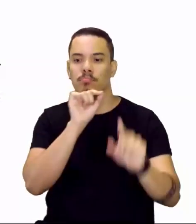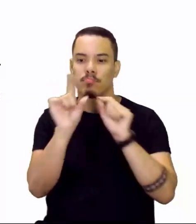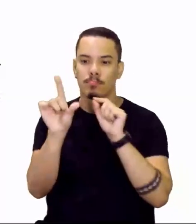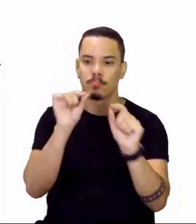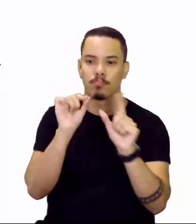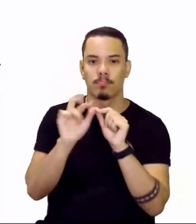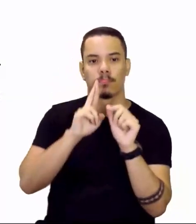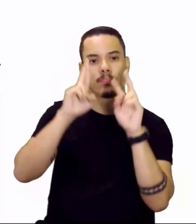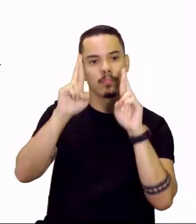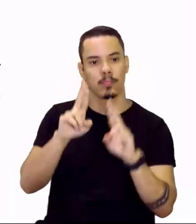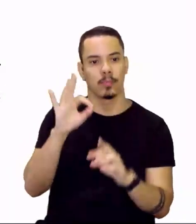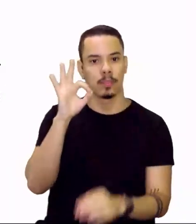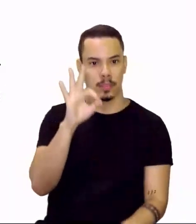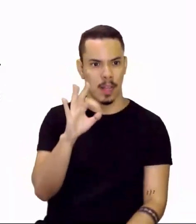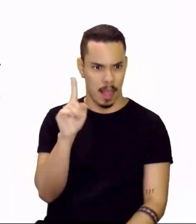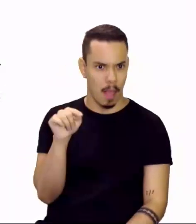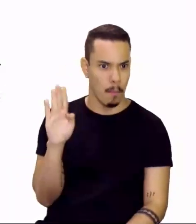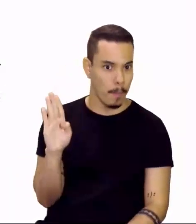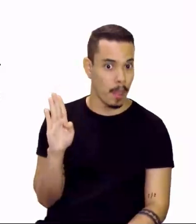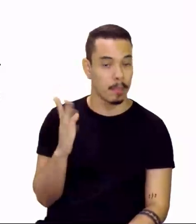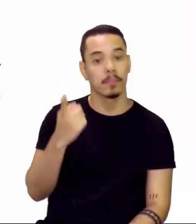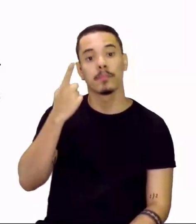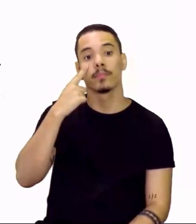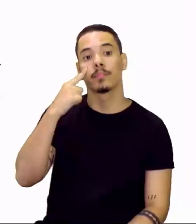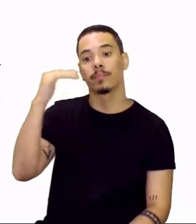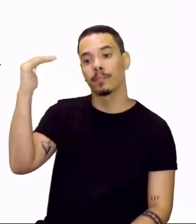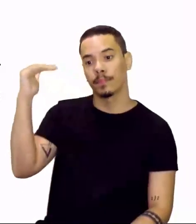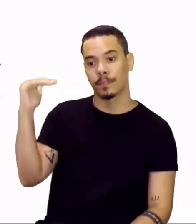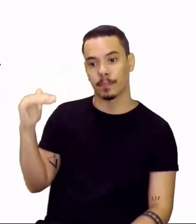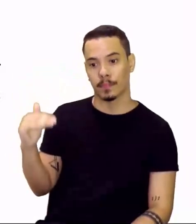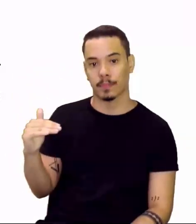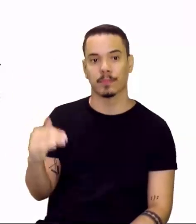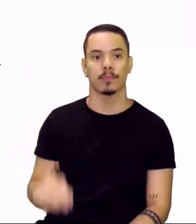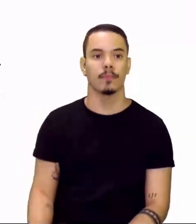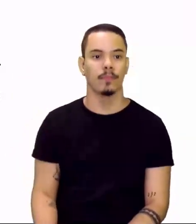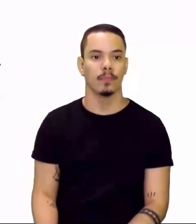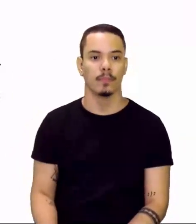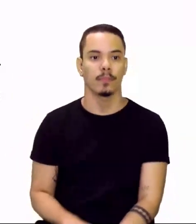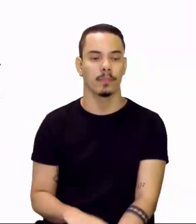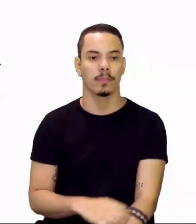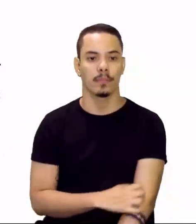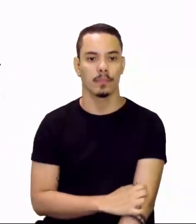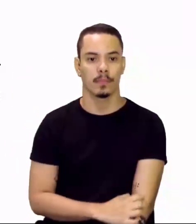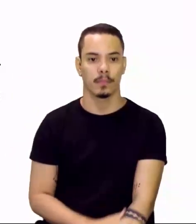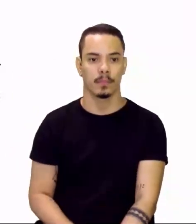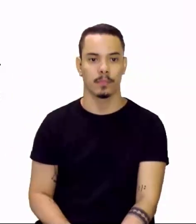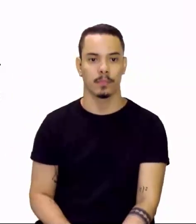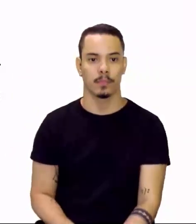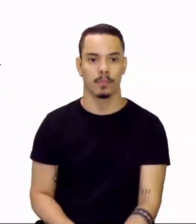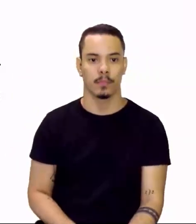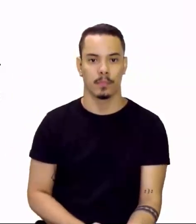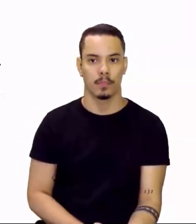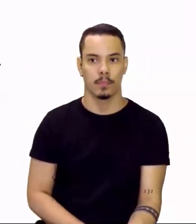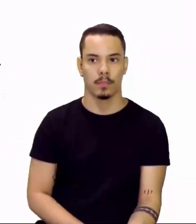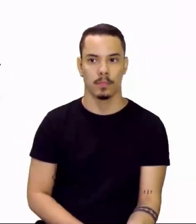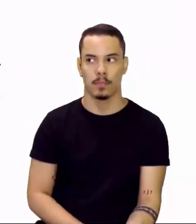é a letra B. Vamos olhar as demais. Na letra C, ele fala que ambos